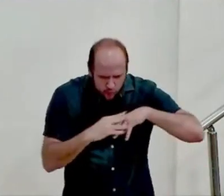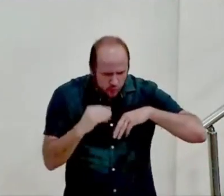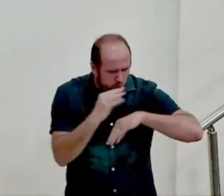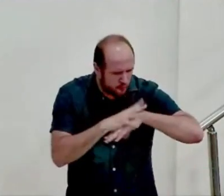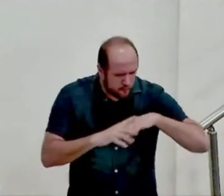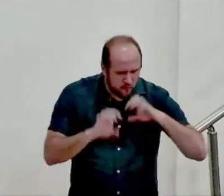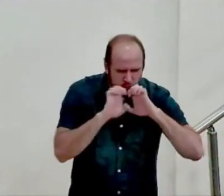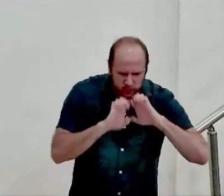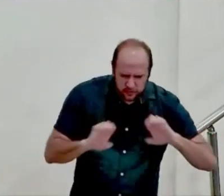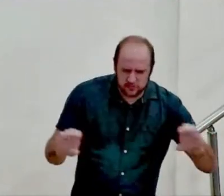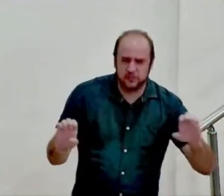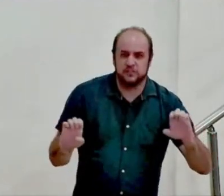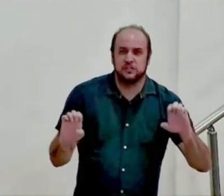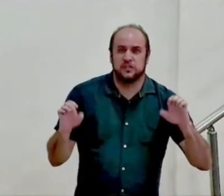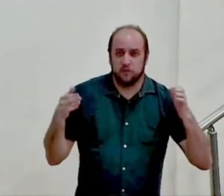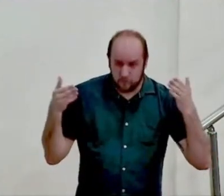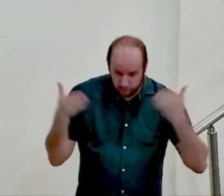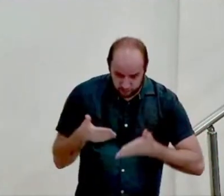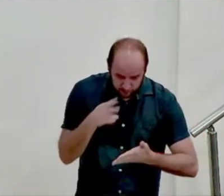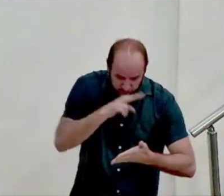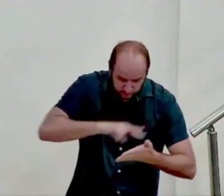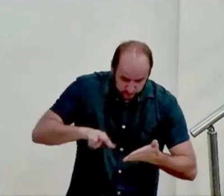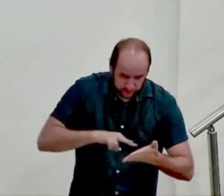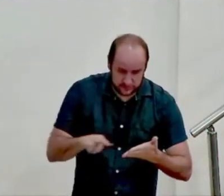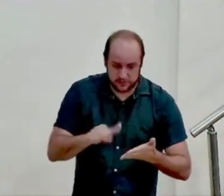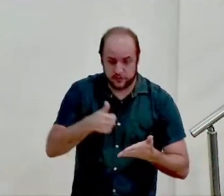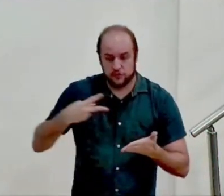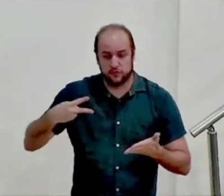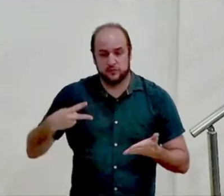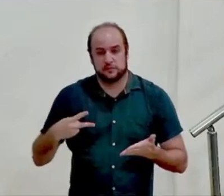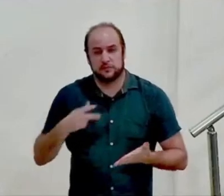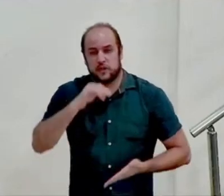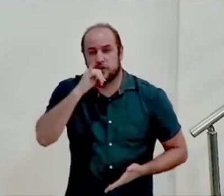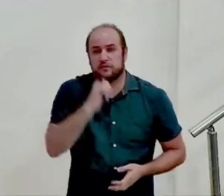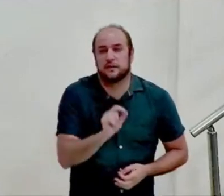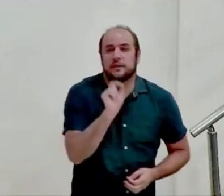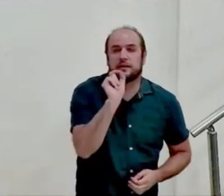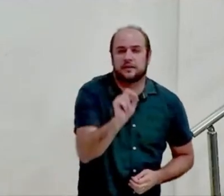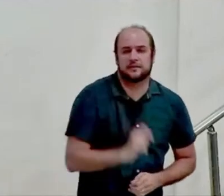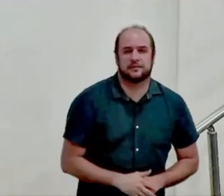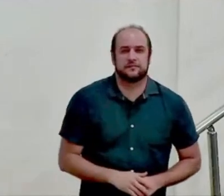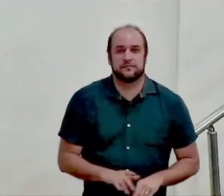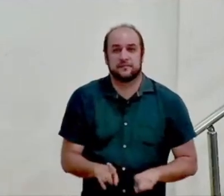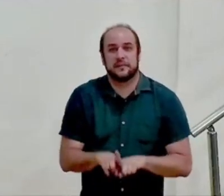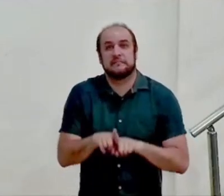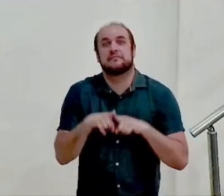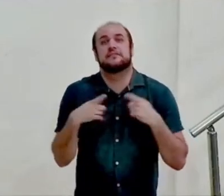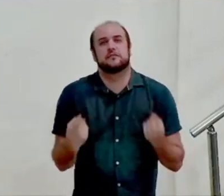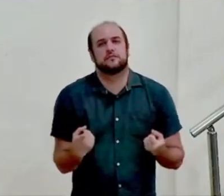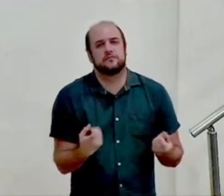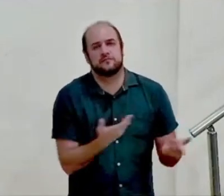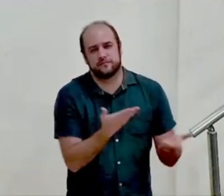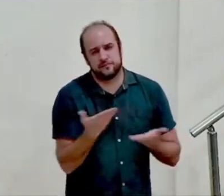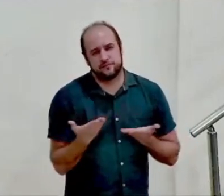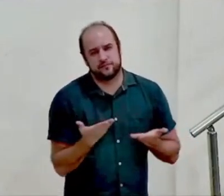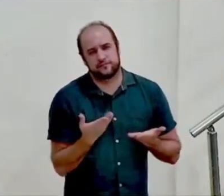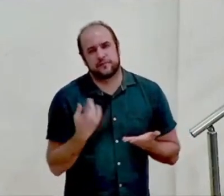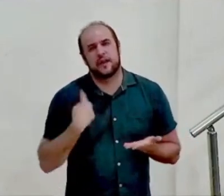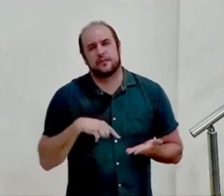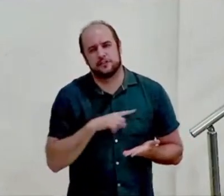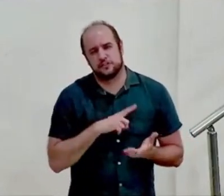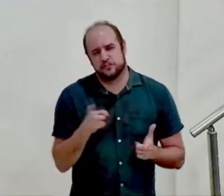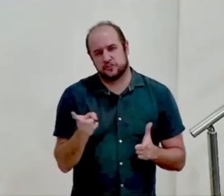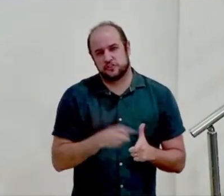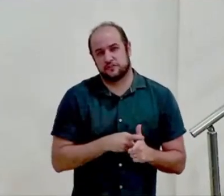você então chega ao versículo de número 12 e o verso 13 que diz assim assim pois irmãos somos devedores